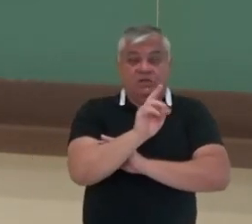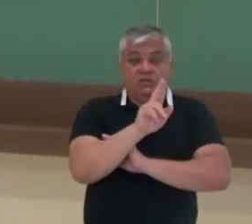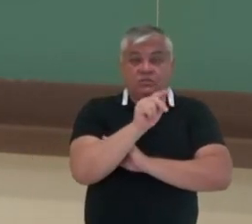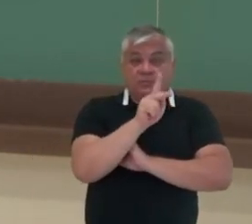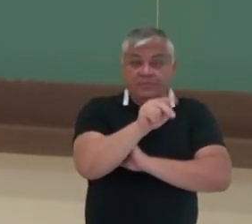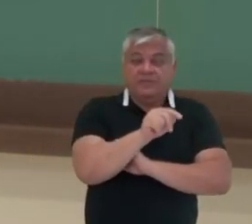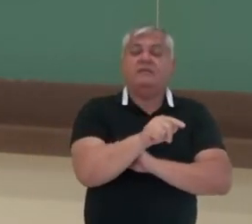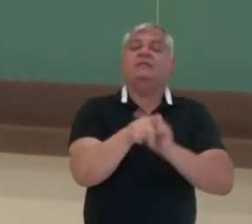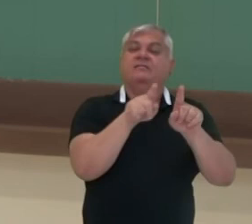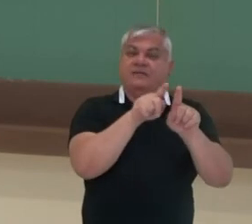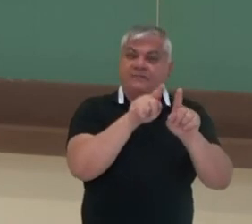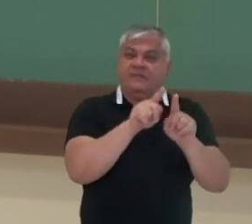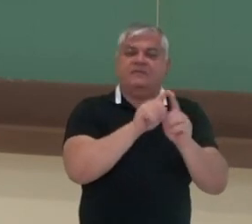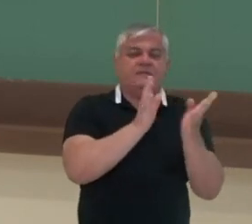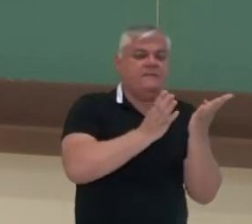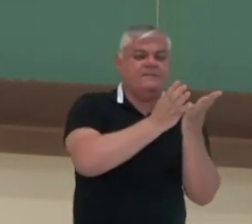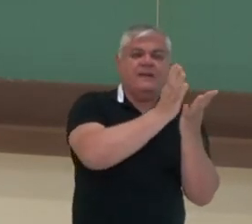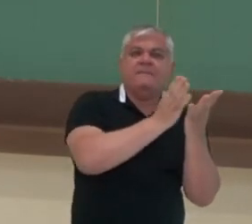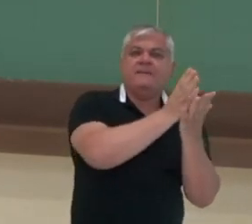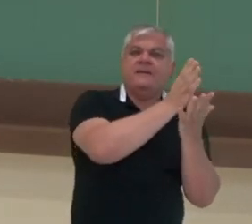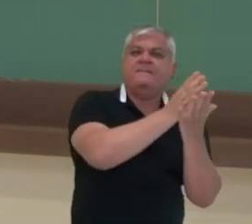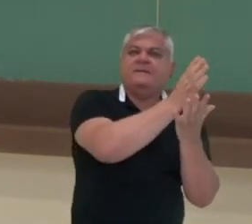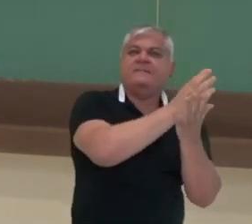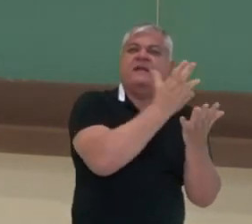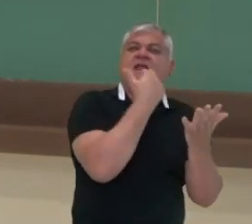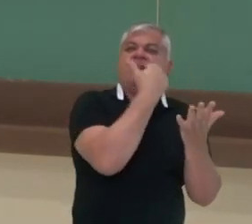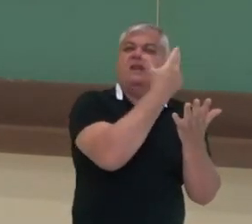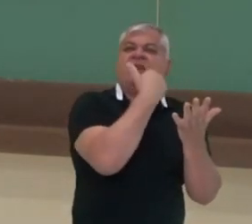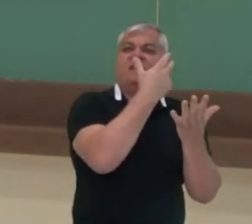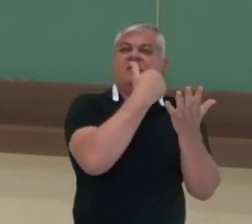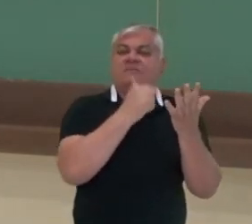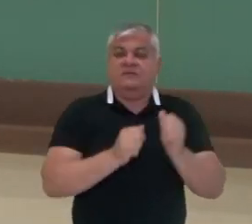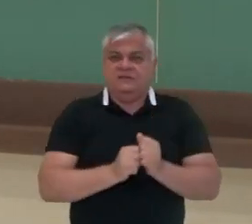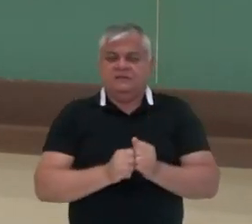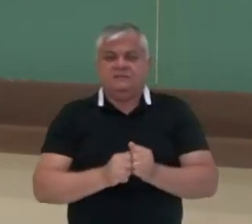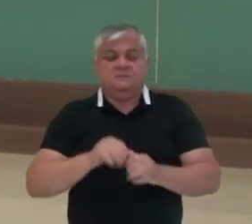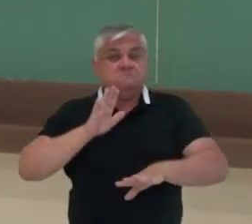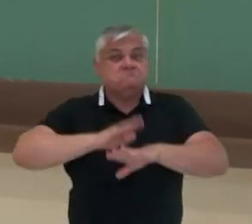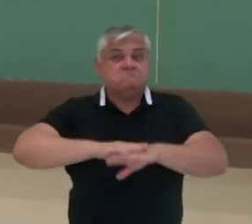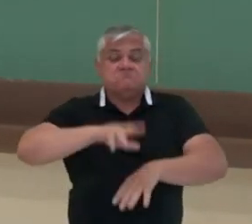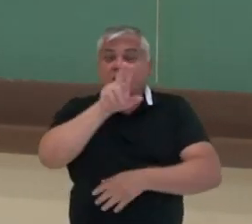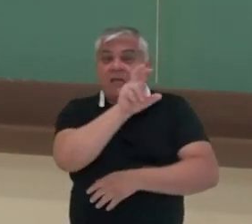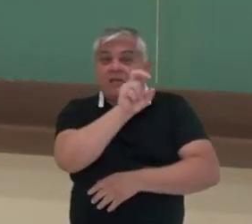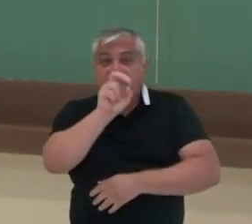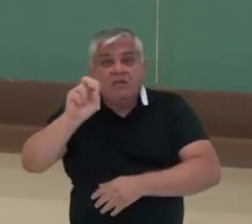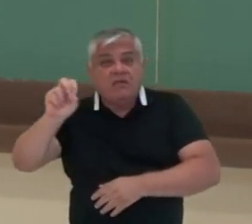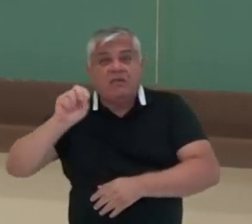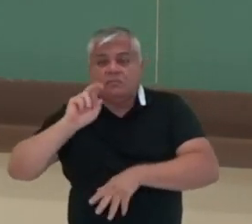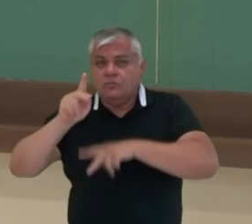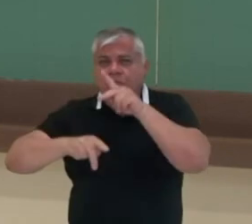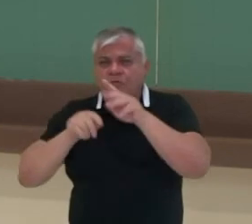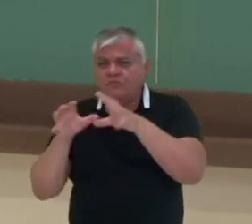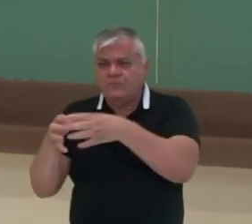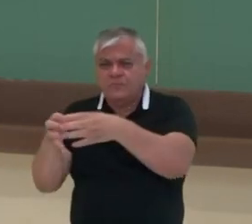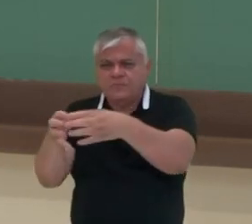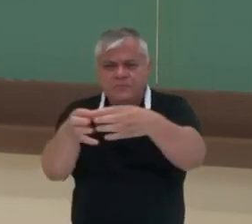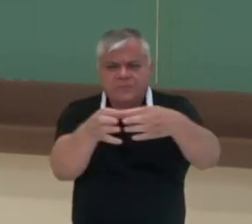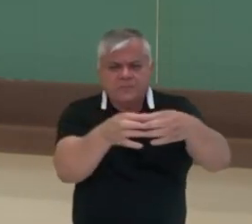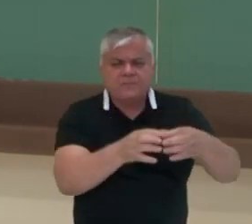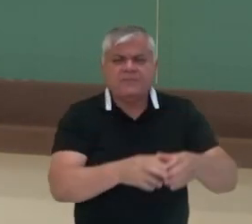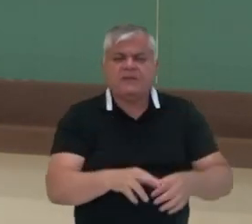suru, mondé. Então não existe um povo indígena, mais de 500 povos indígenas com milhares de línguas no Brasil.